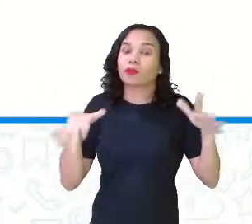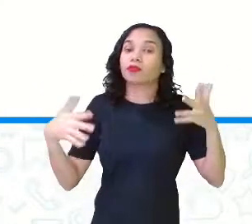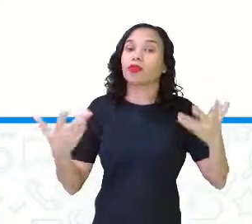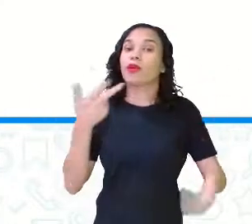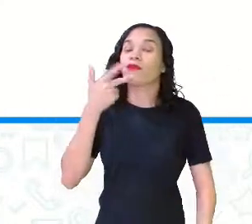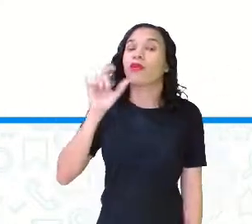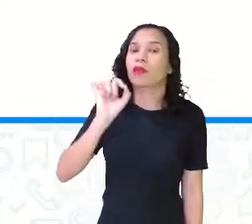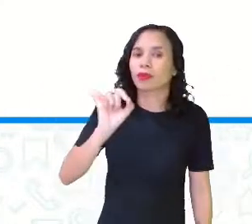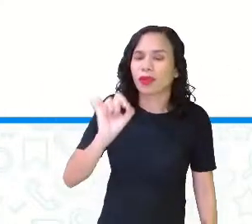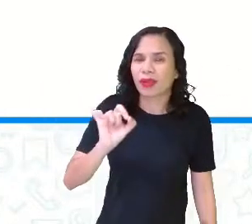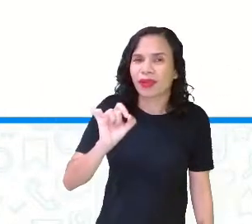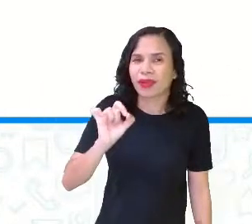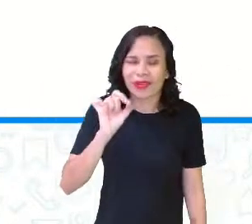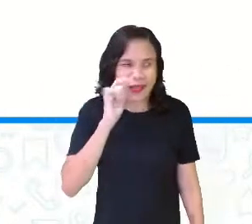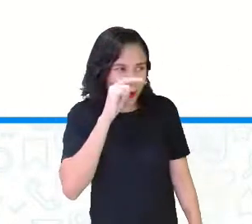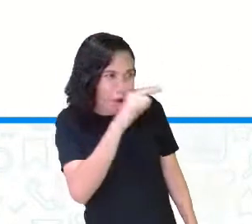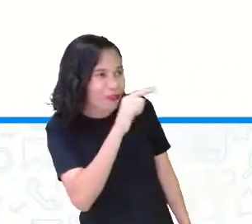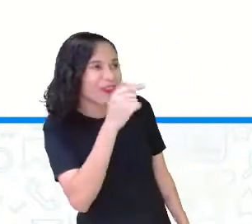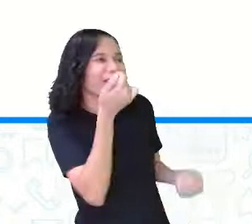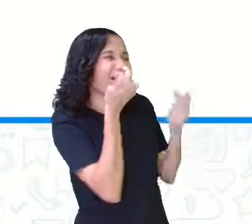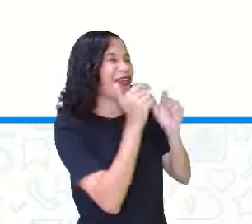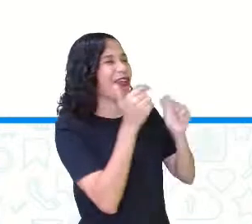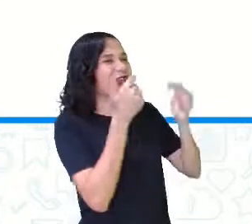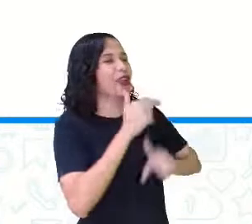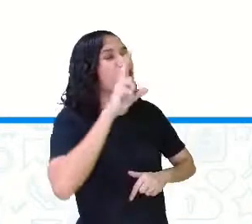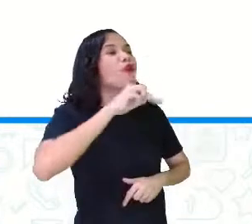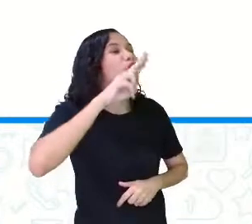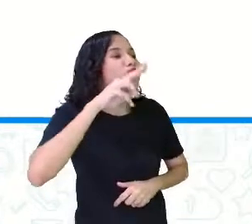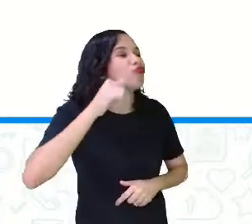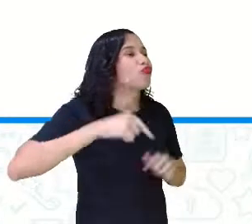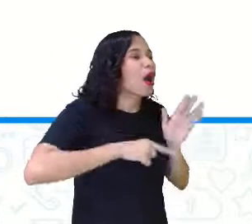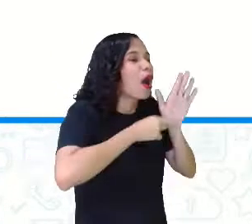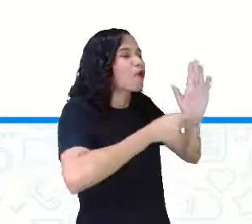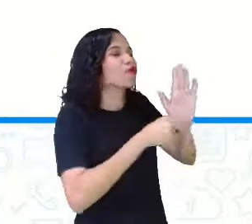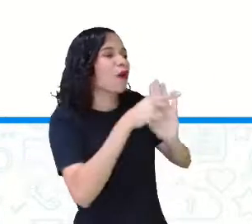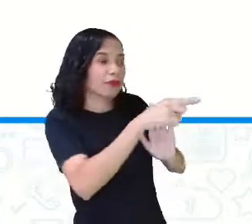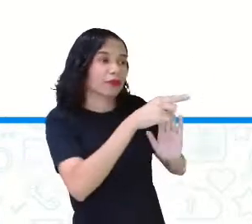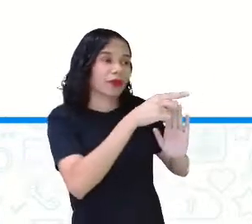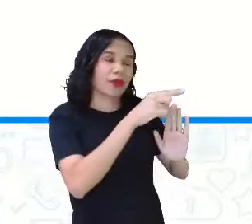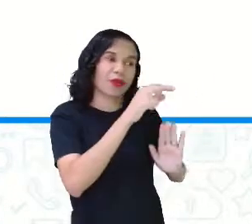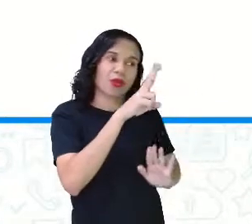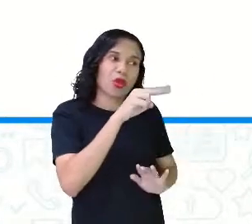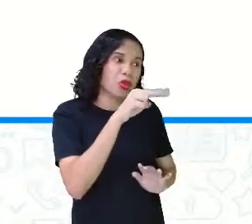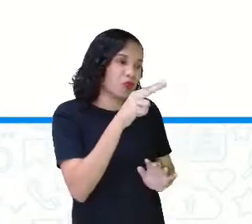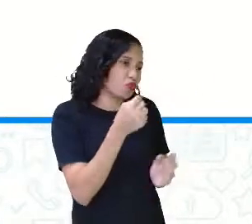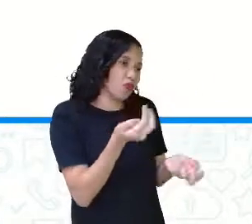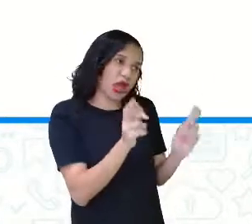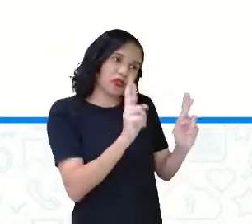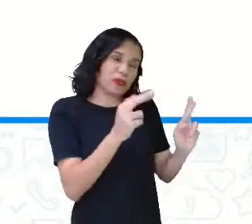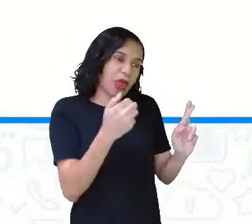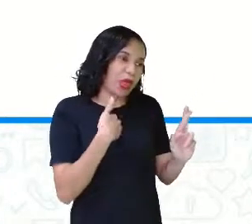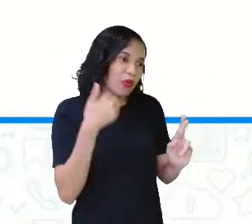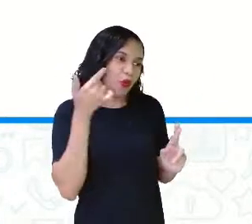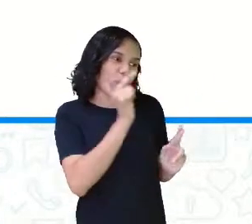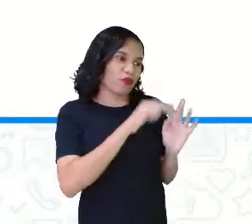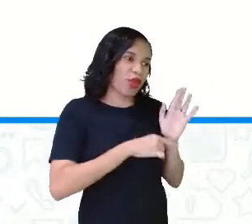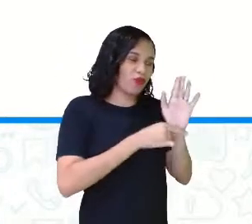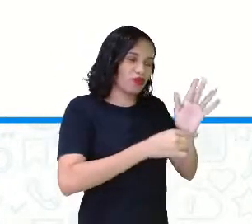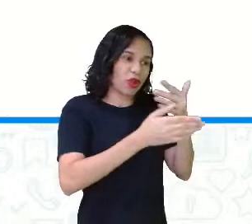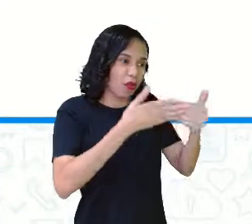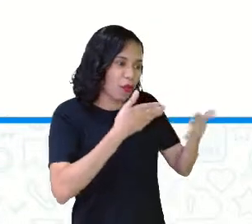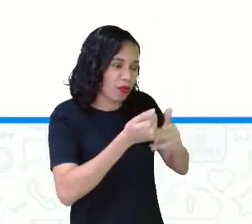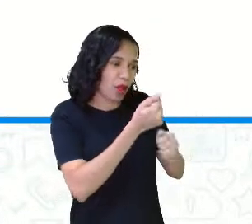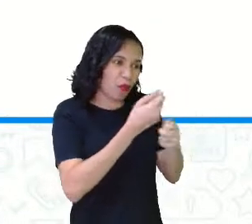disse, o senhor riu da ideia de que eu jamais seria capaz de ajudá-lo. Nunca esperava receber de mim qualquer